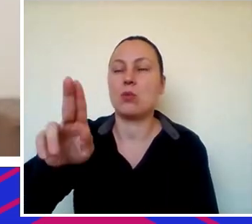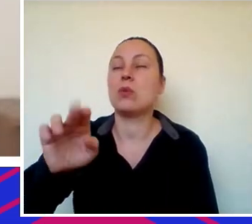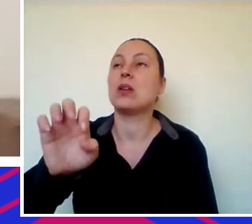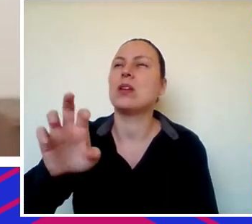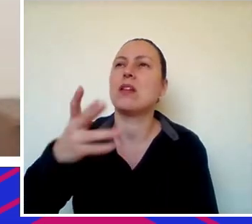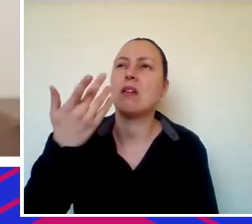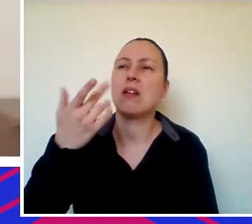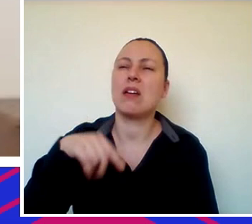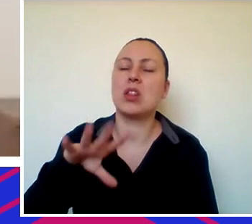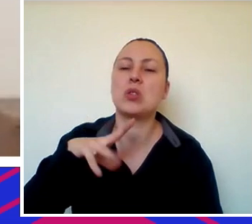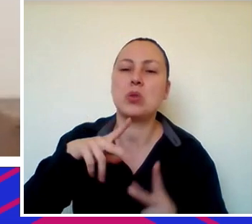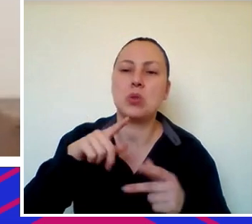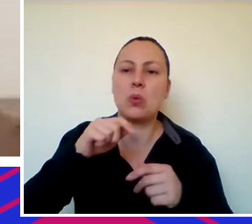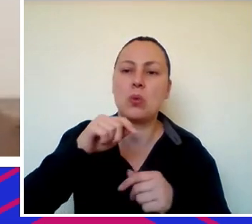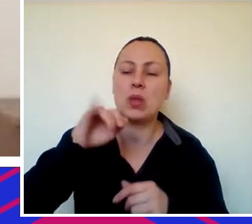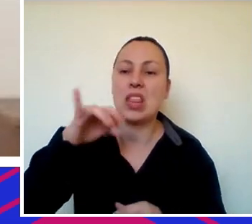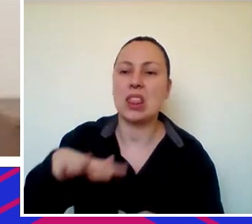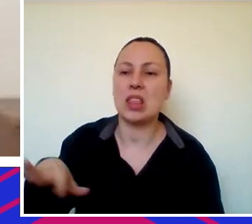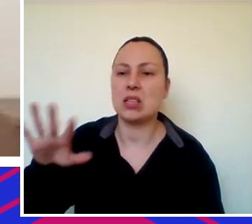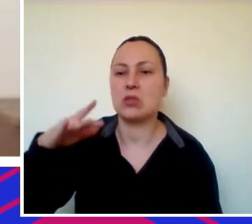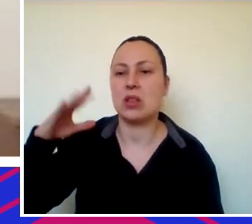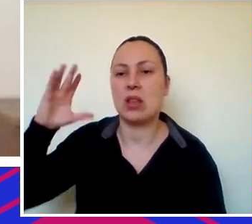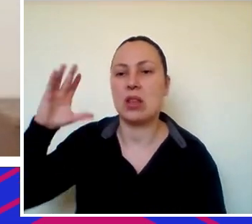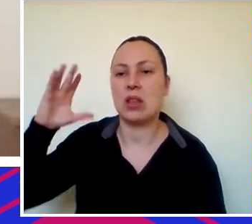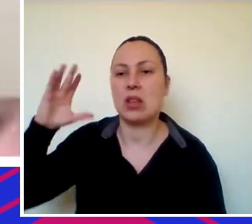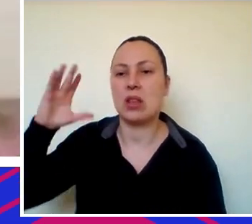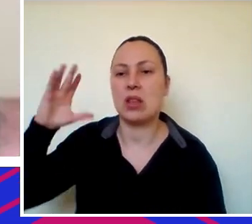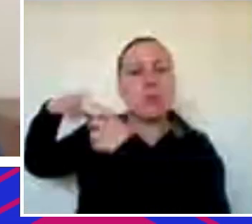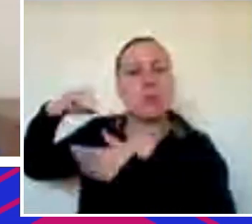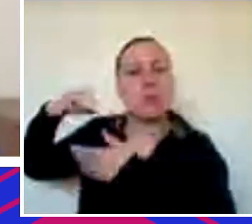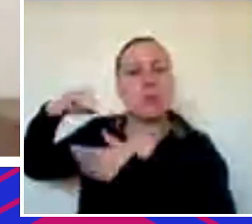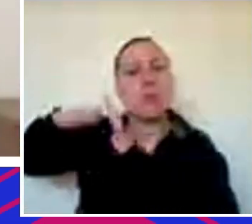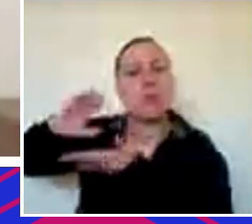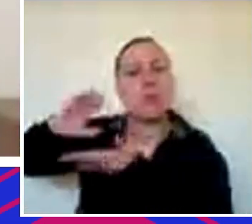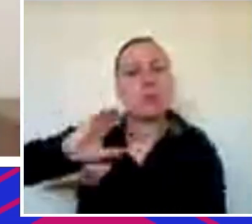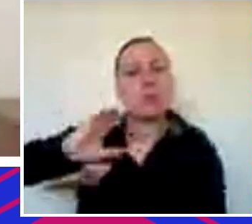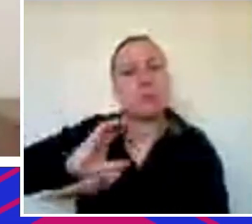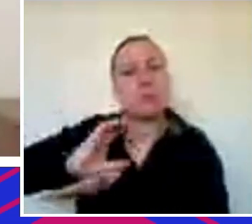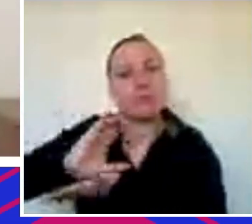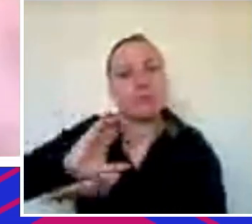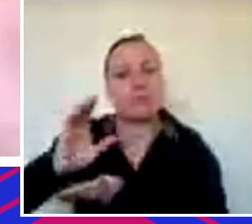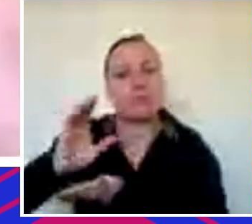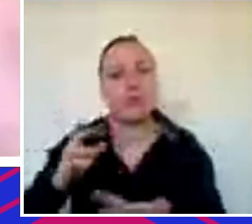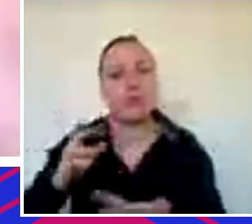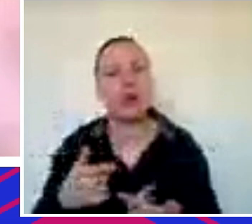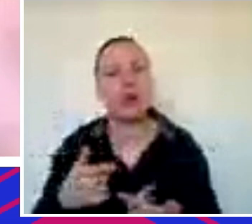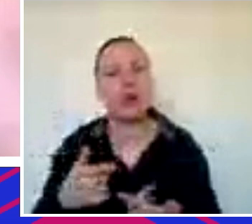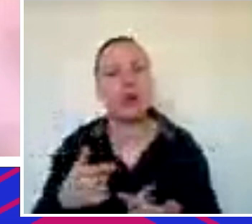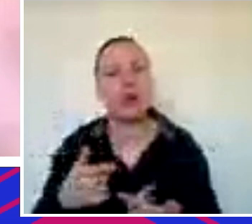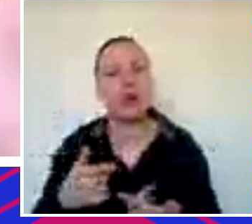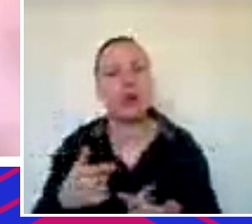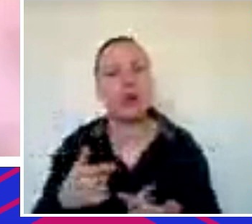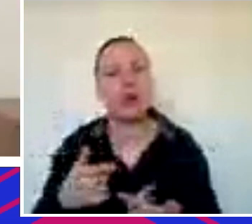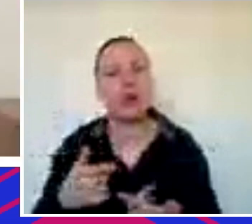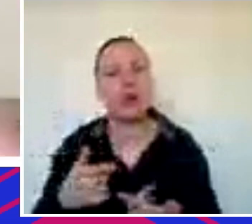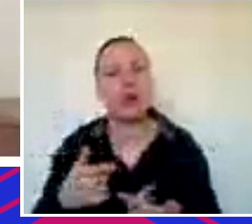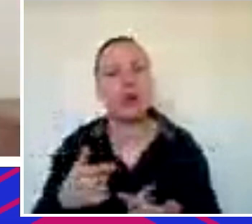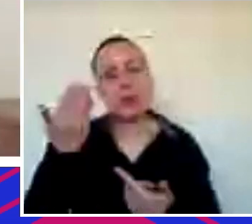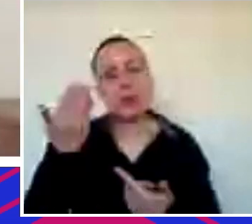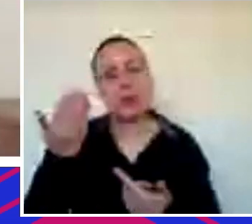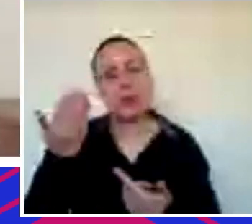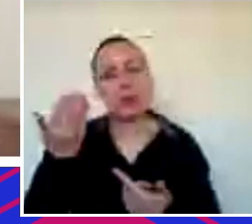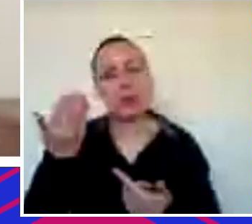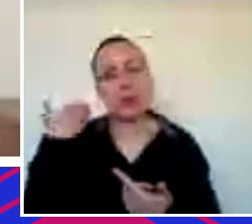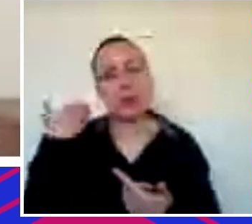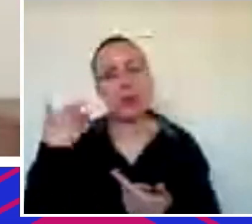todo tomado por investidores internacionais motivos menos os nobres os investidores de fora estão com muito